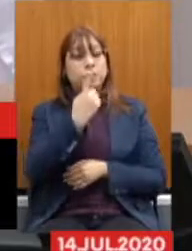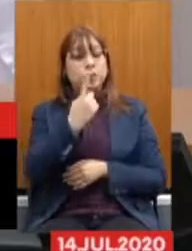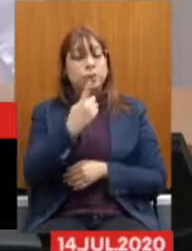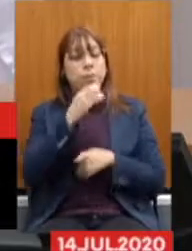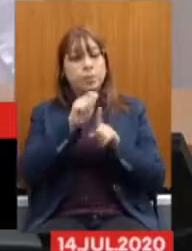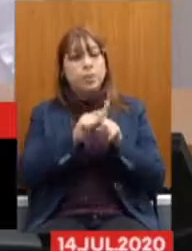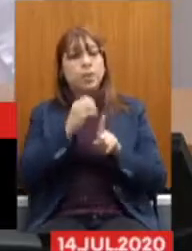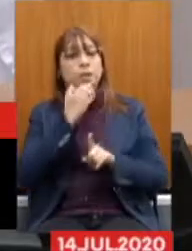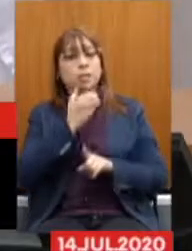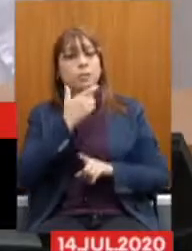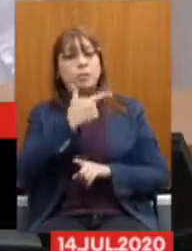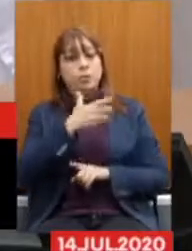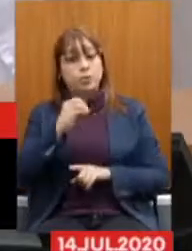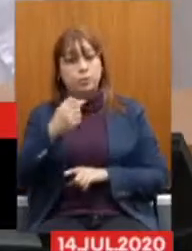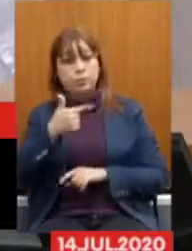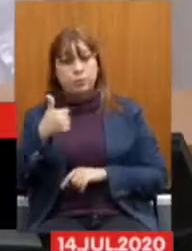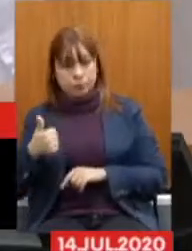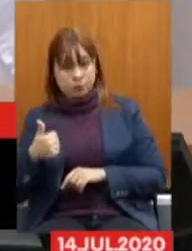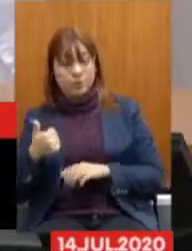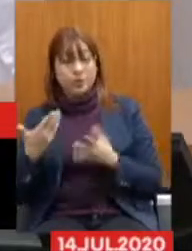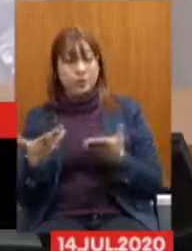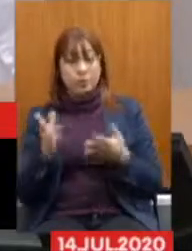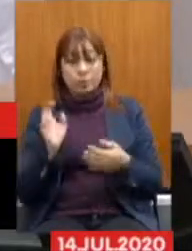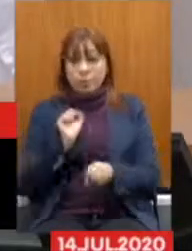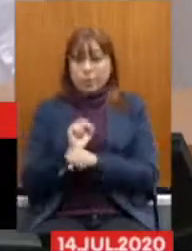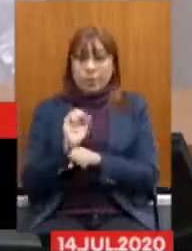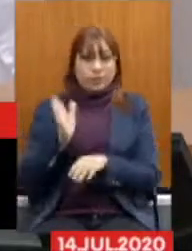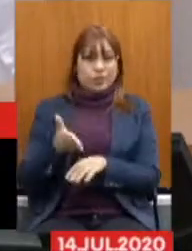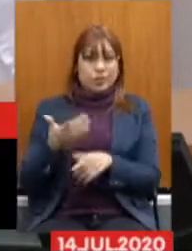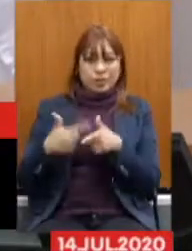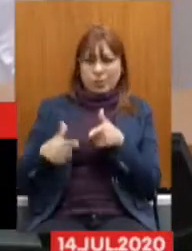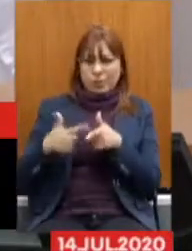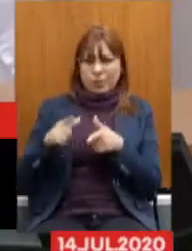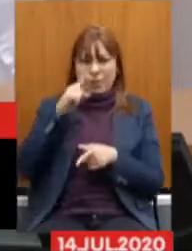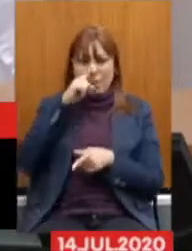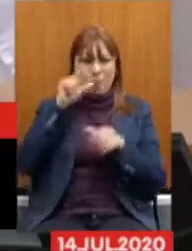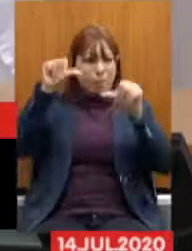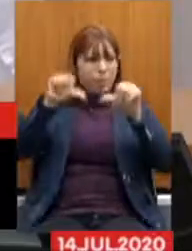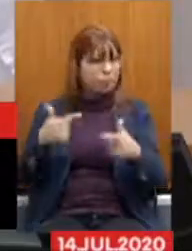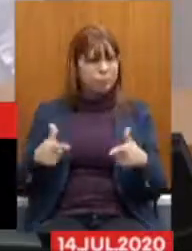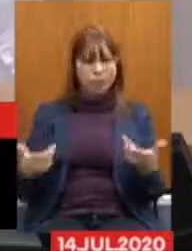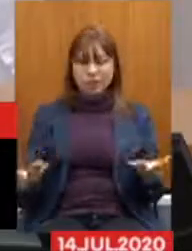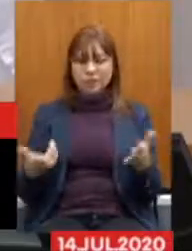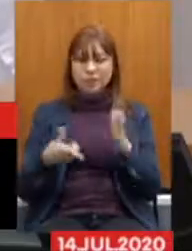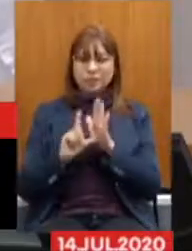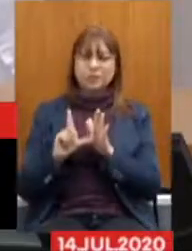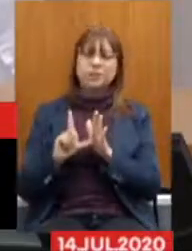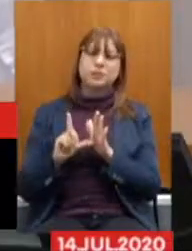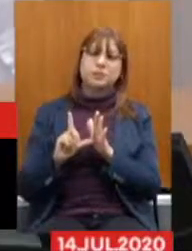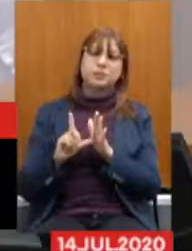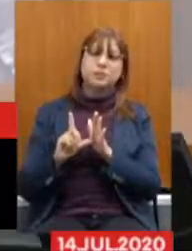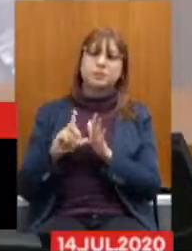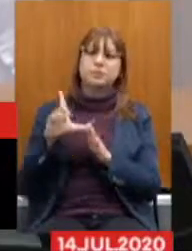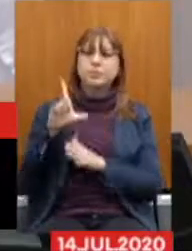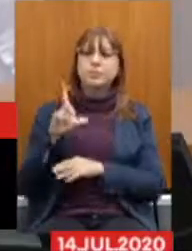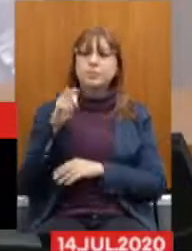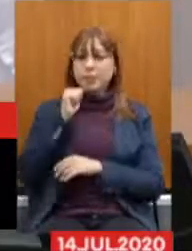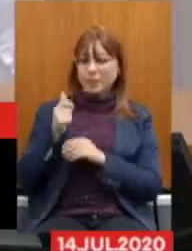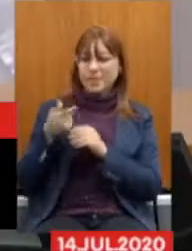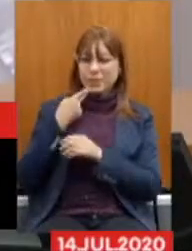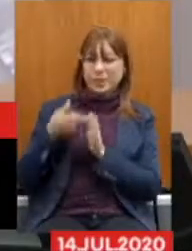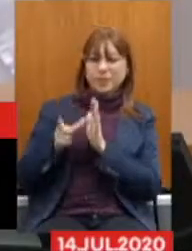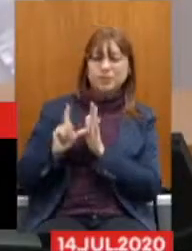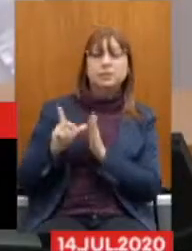automaticamente A folha já está Congelada O problema não está gravado Como bem disse A Moísa Que me antecedeu O governo abriu